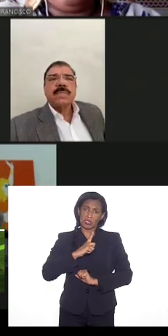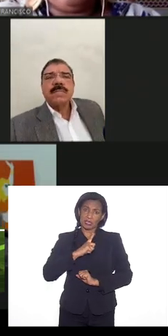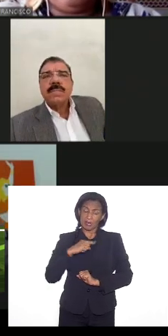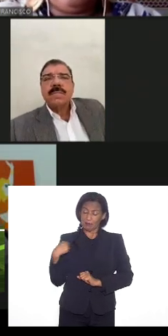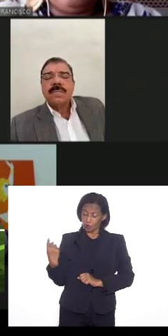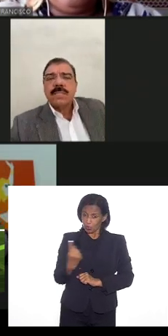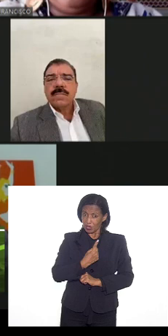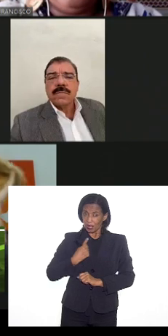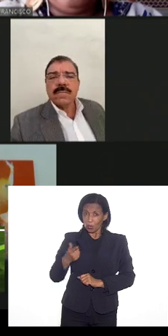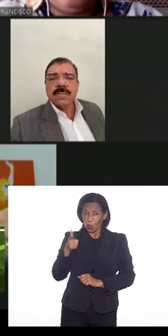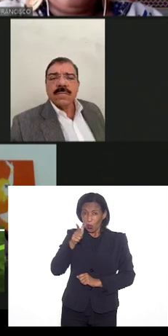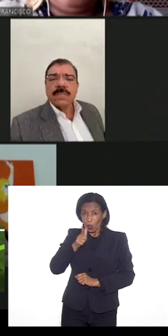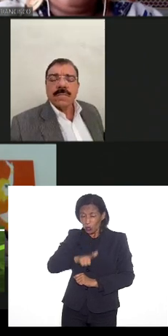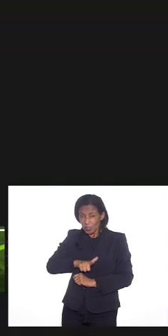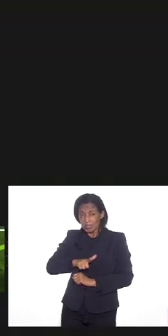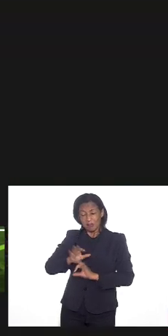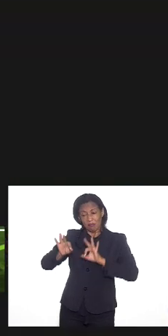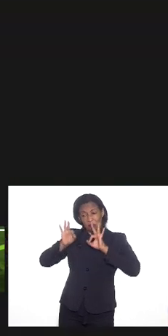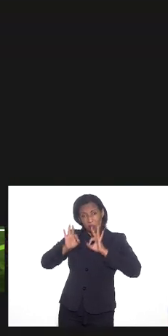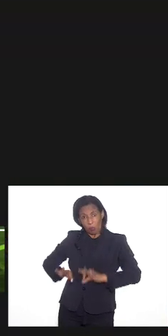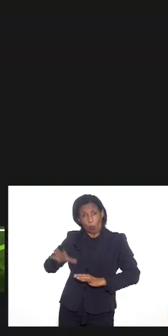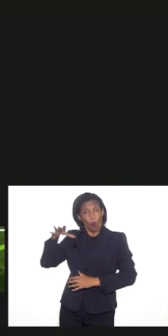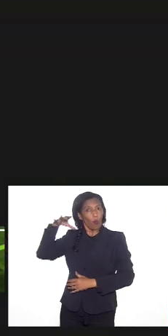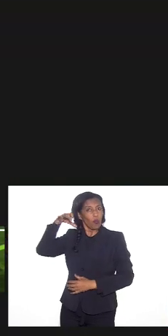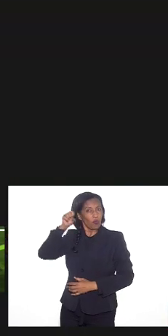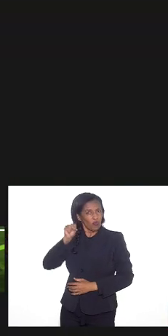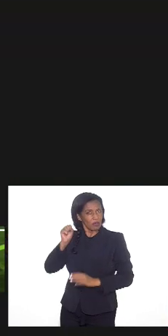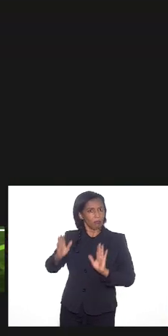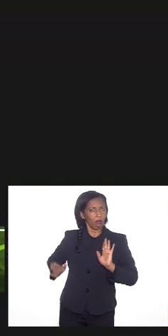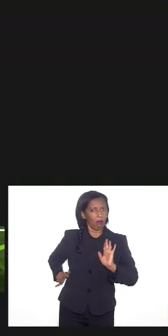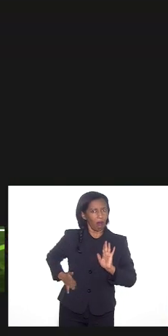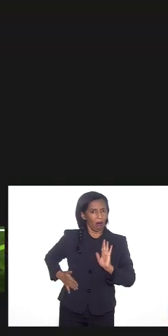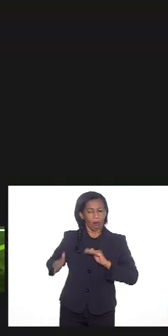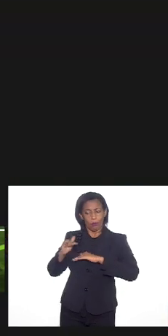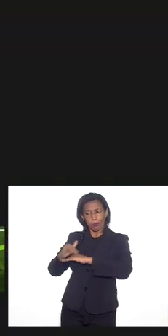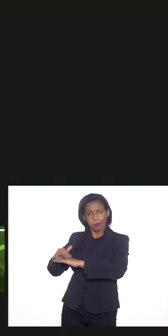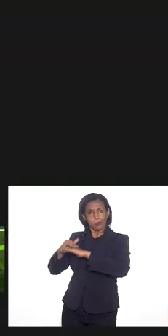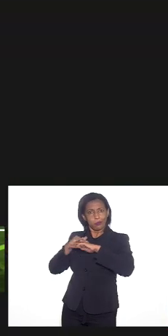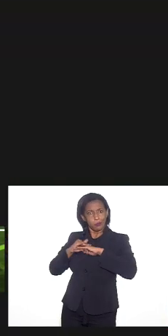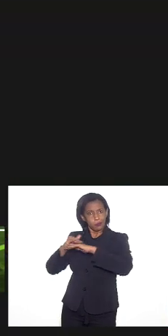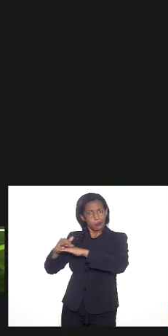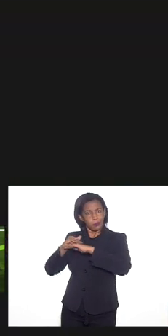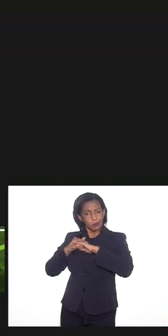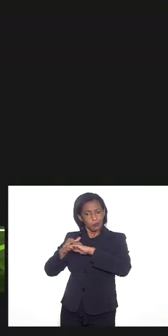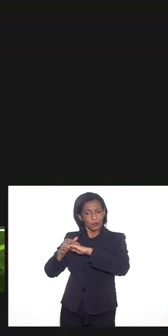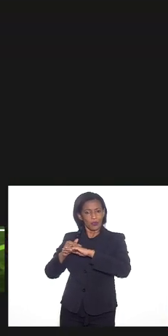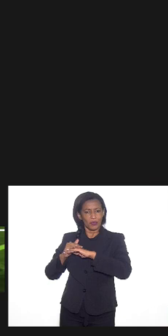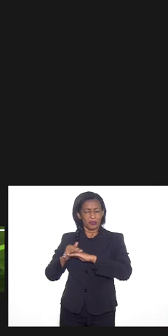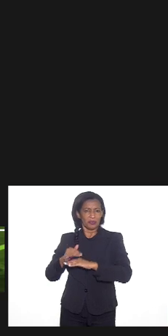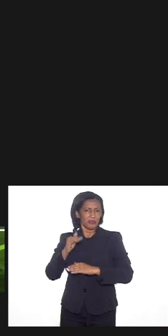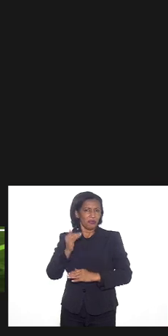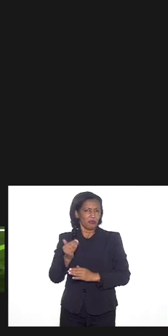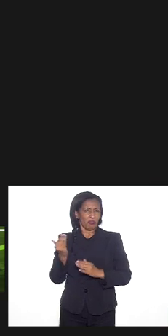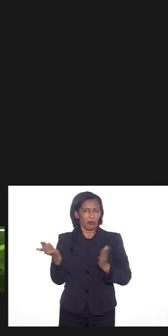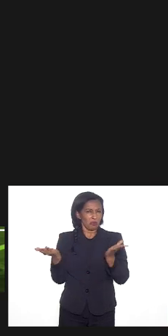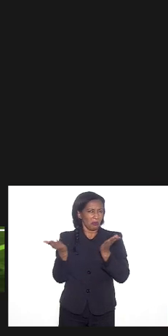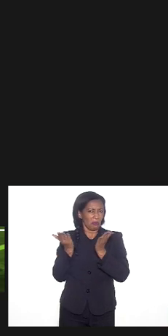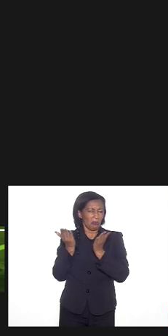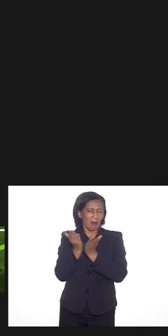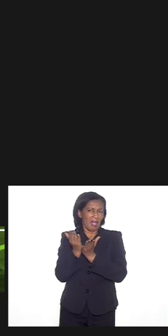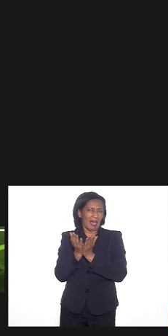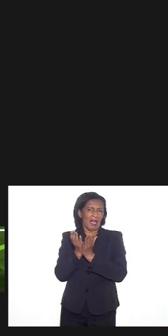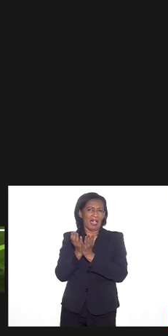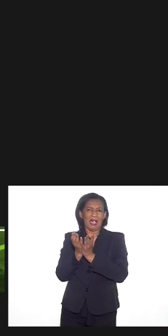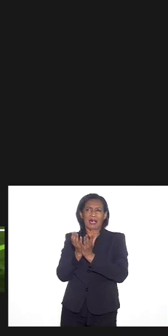nós conseguimos palpável ouvindo traficantes que foram presos foi uma crença muito